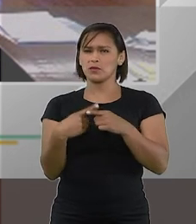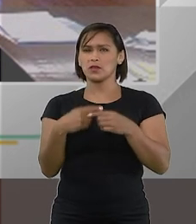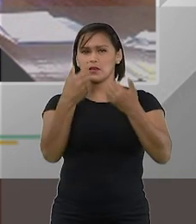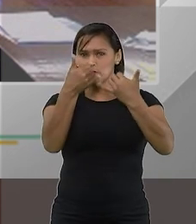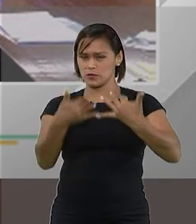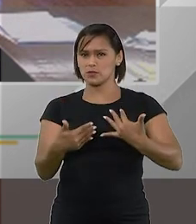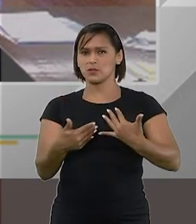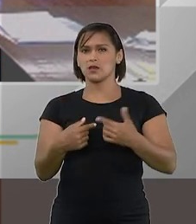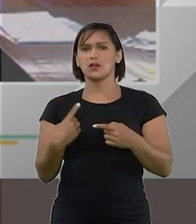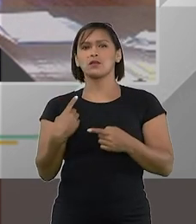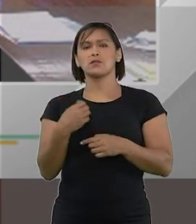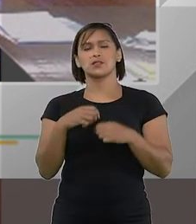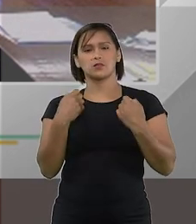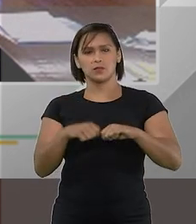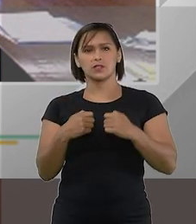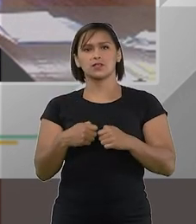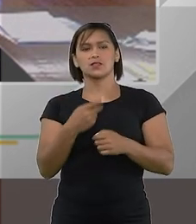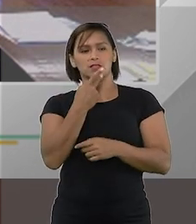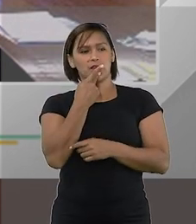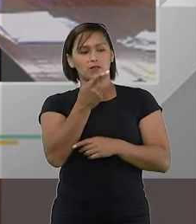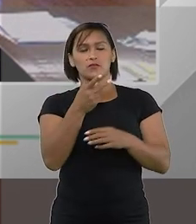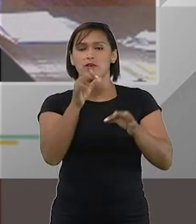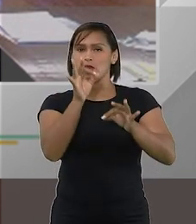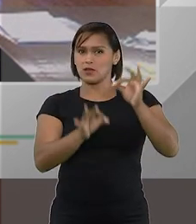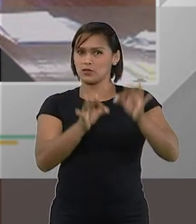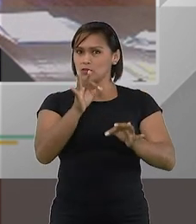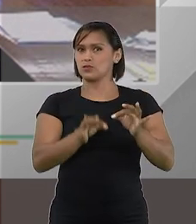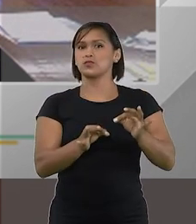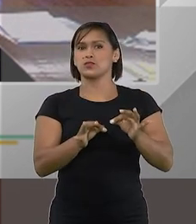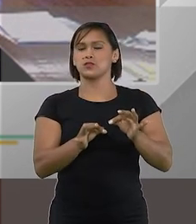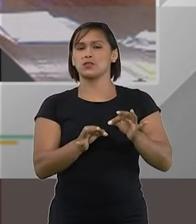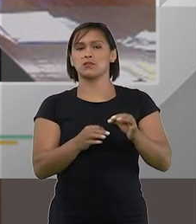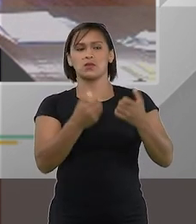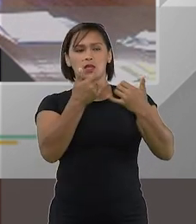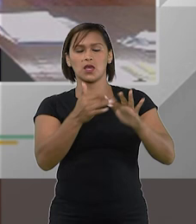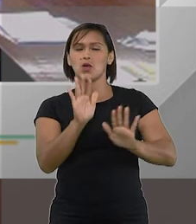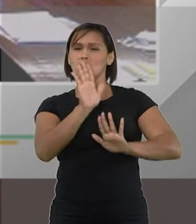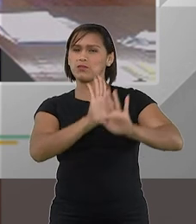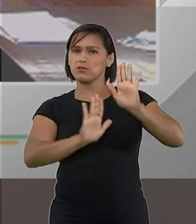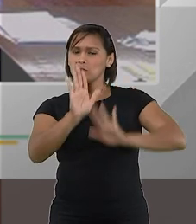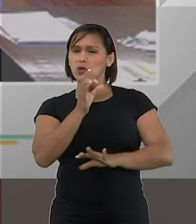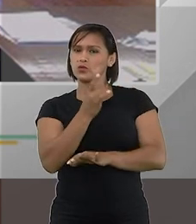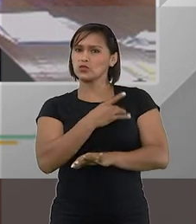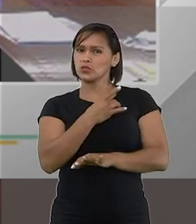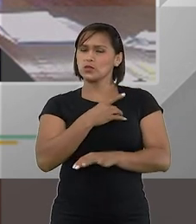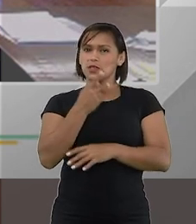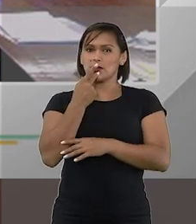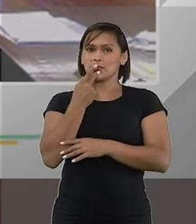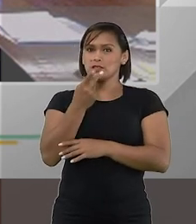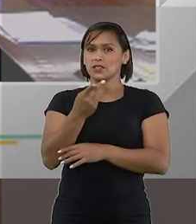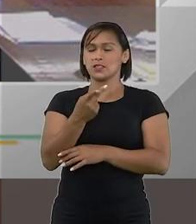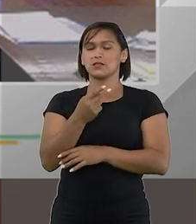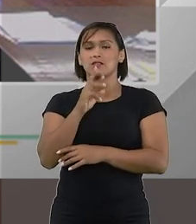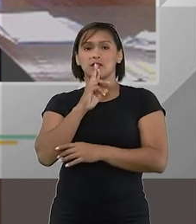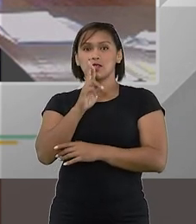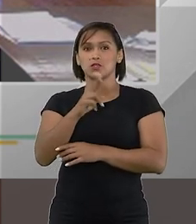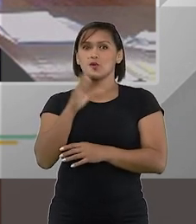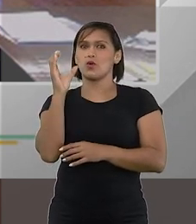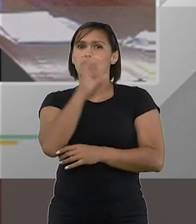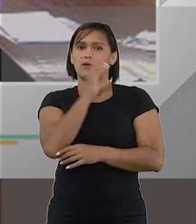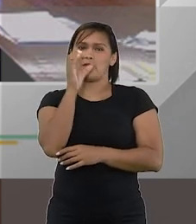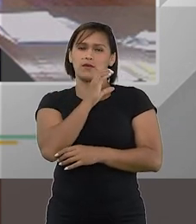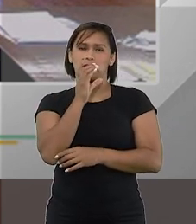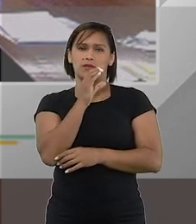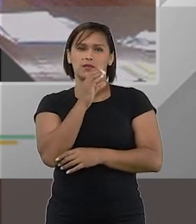mas eu não podia deixar de abrir meu coração jurídico para isso eu tenho um pouco de receio das falas das soluções